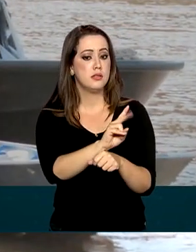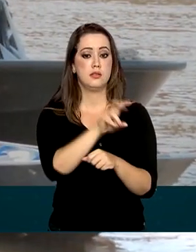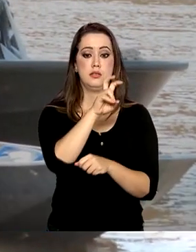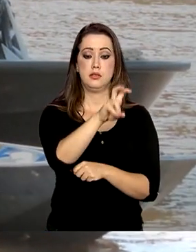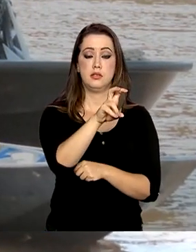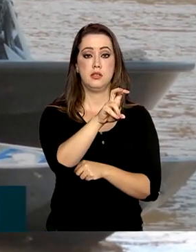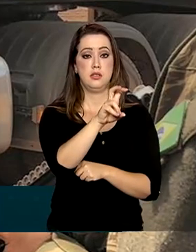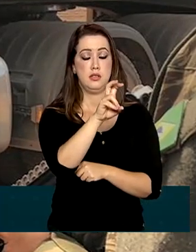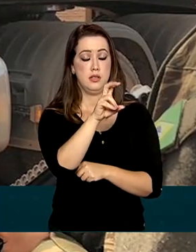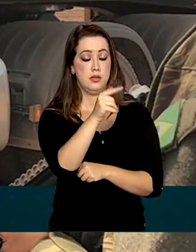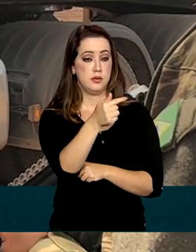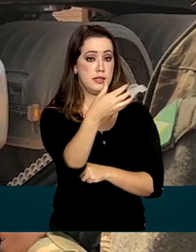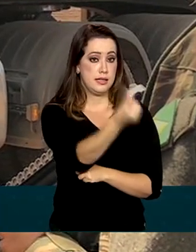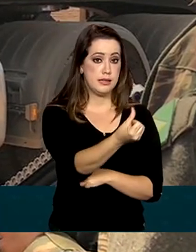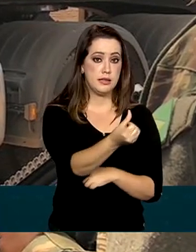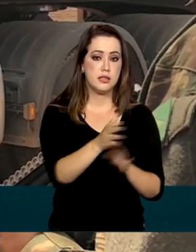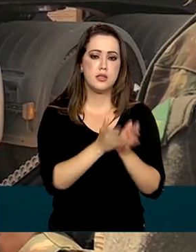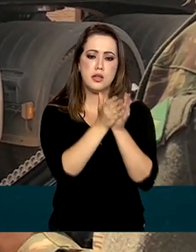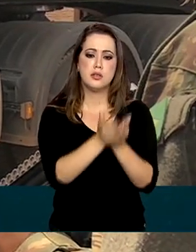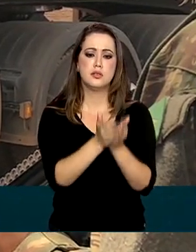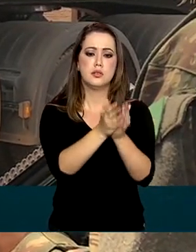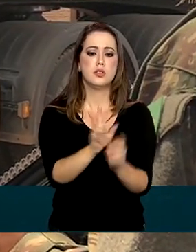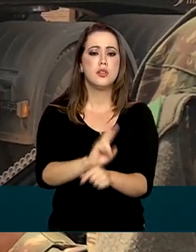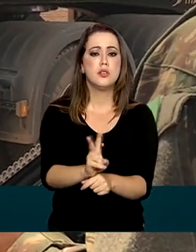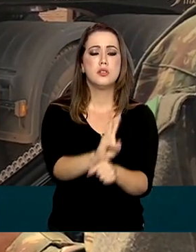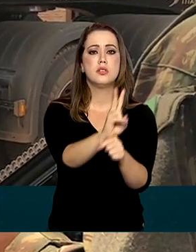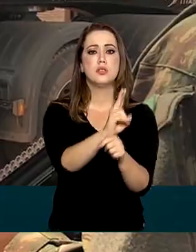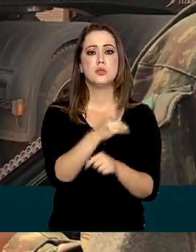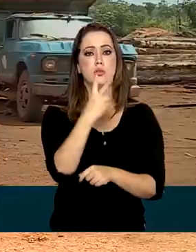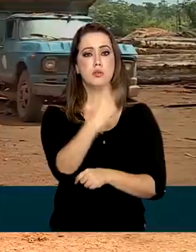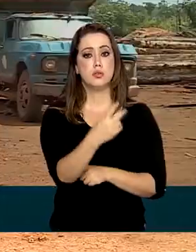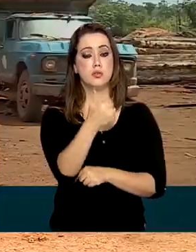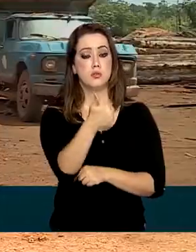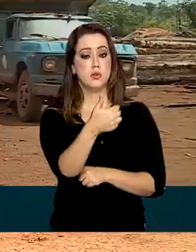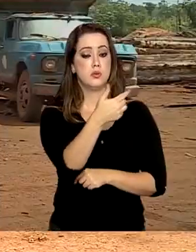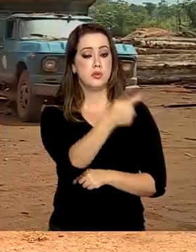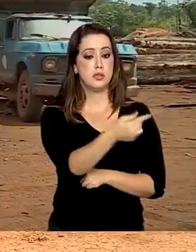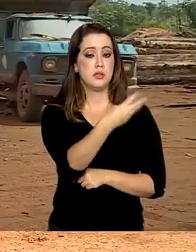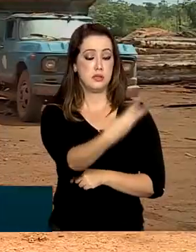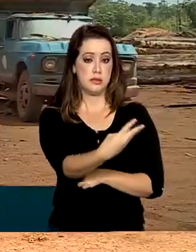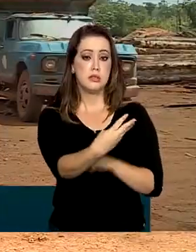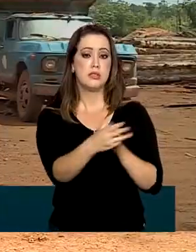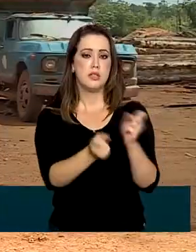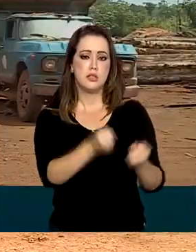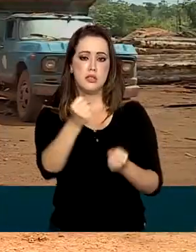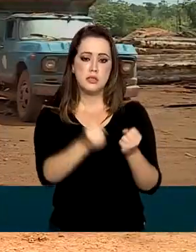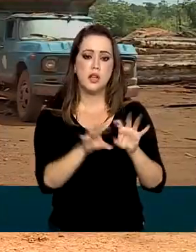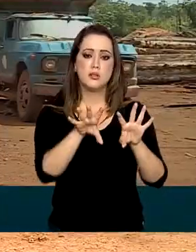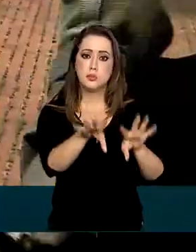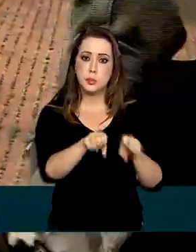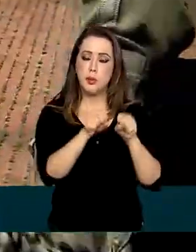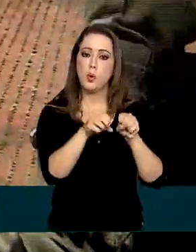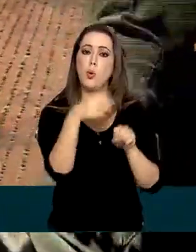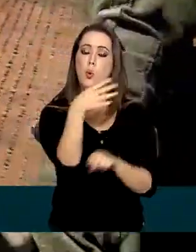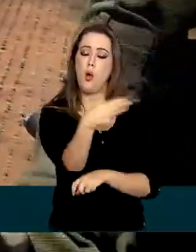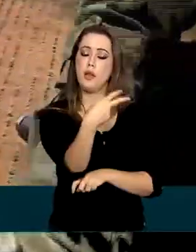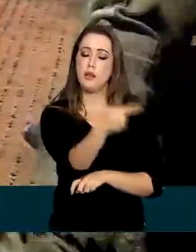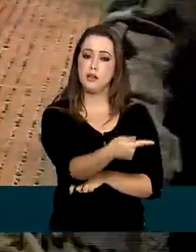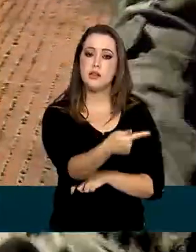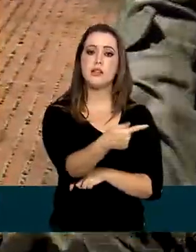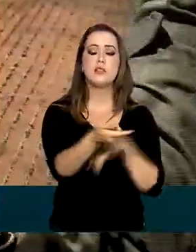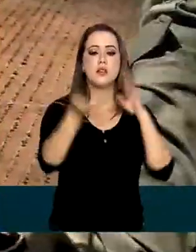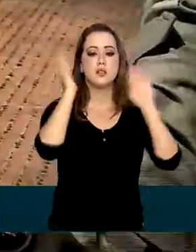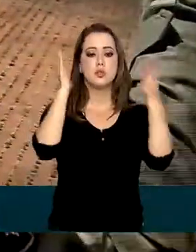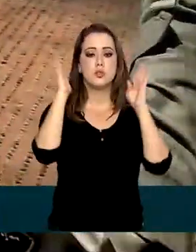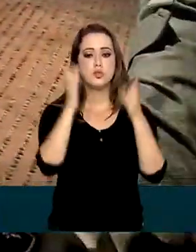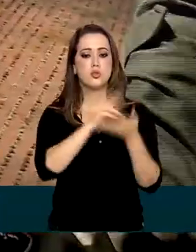embarcações e vistoriados 2.173 veículos, com apreensão de 47 caminhões. Entre delitos não